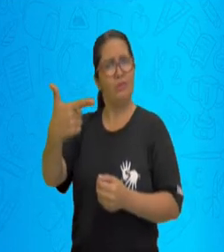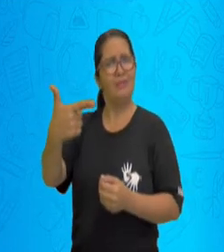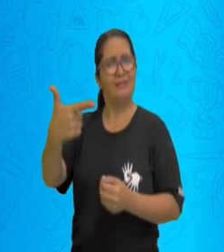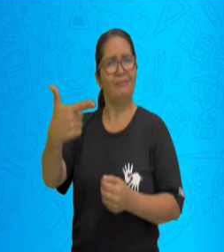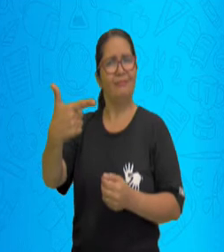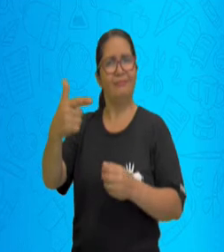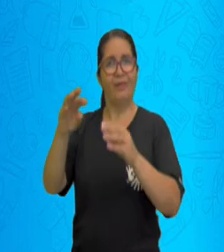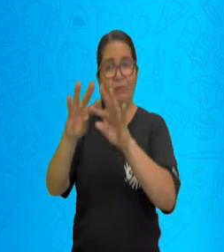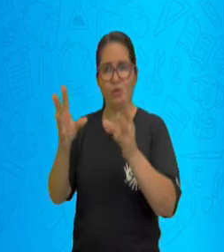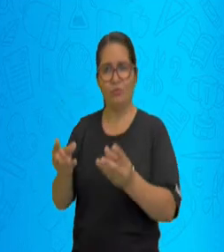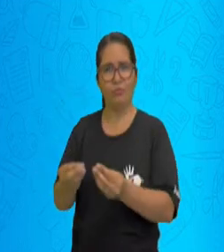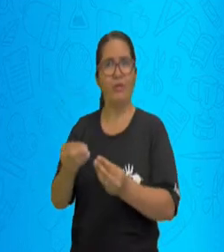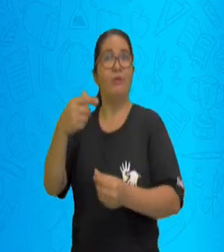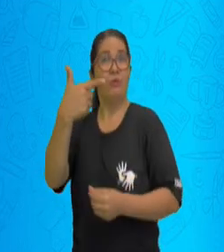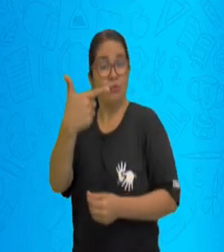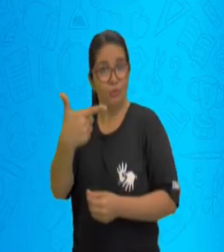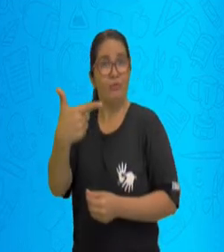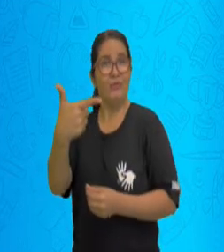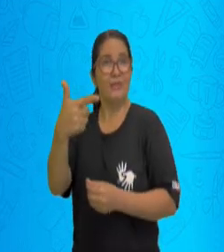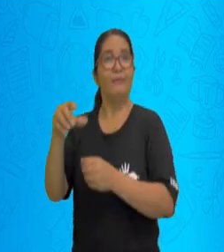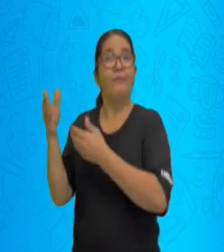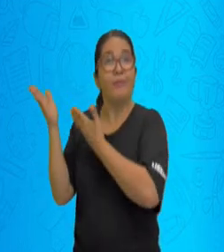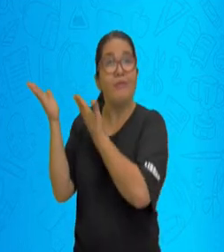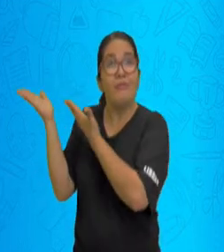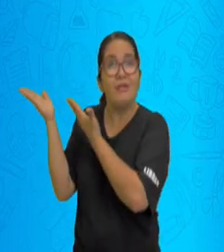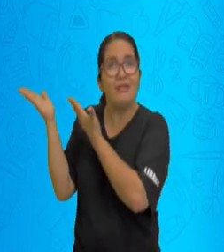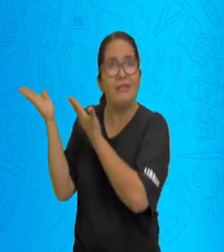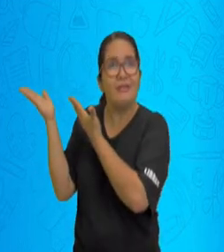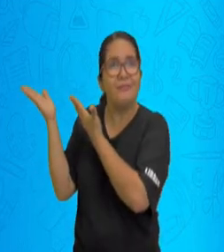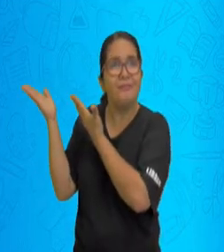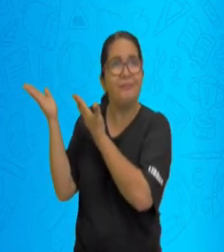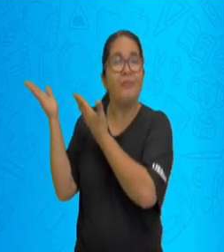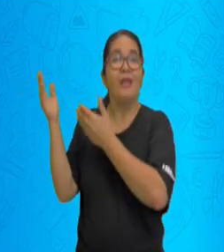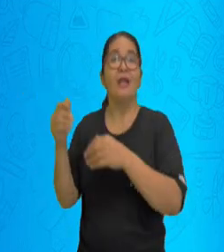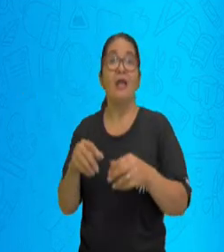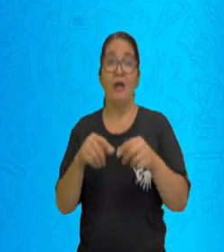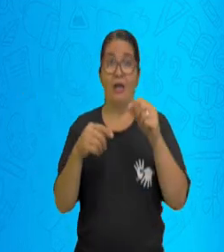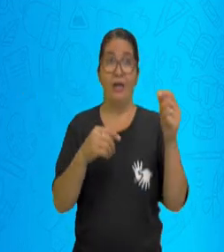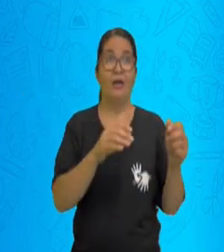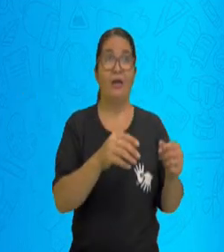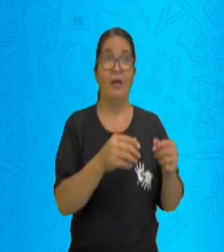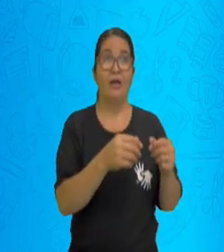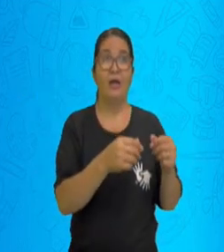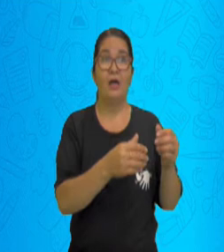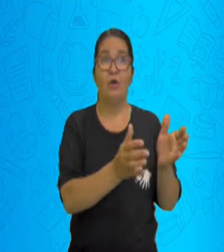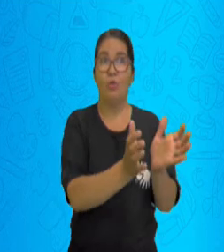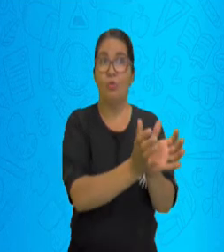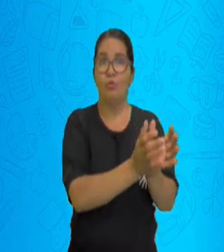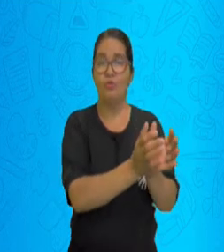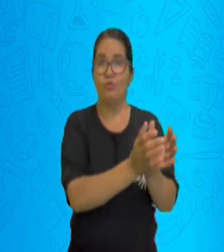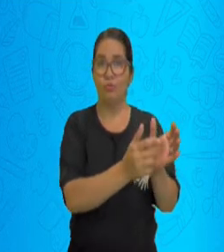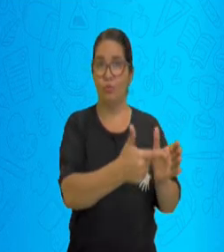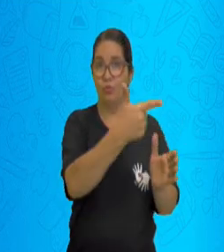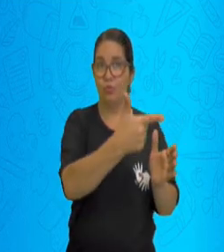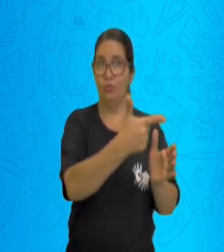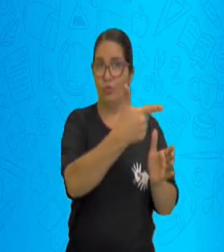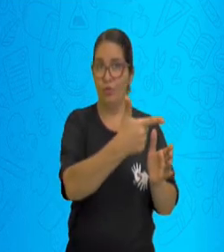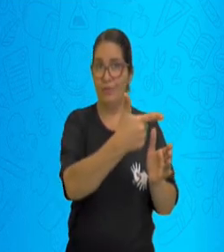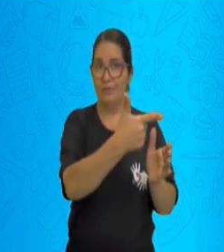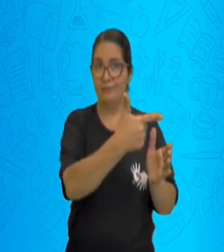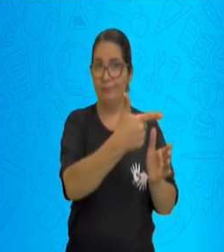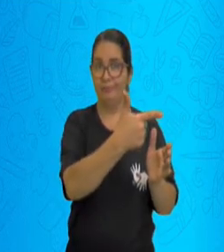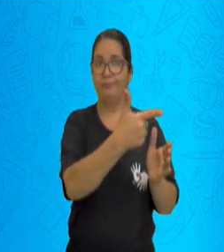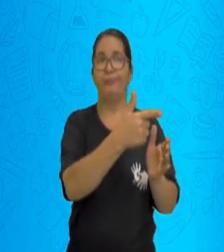é igual a este. Porque eu vou ter aqui uma uma sentença de 4 menos 2,